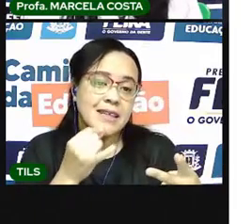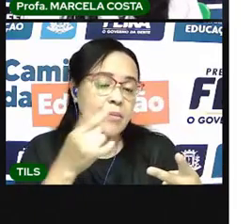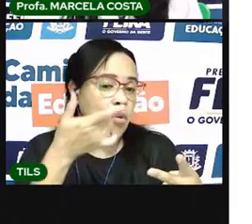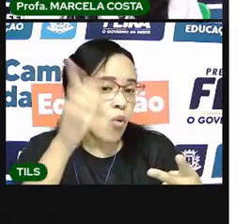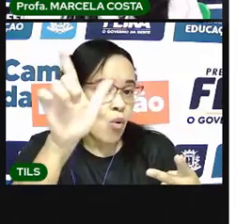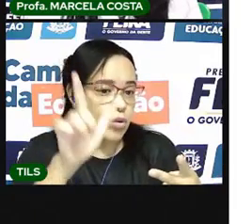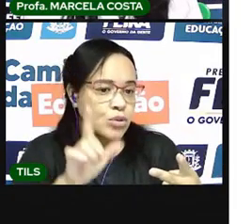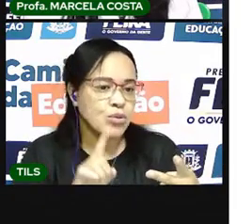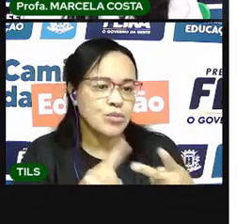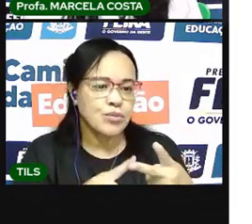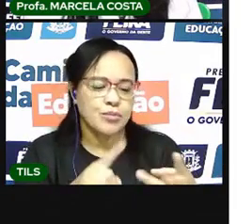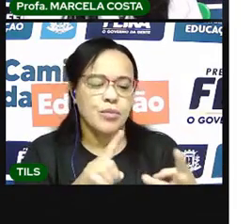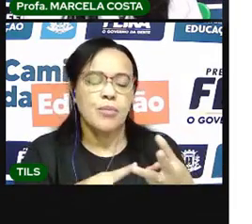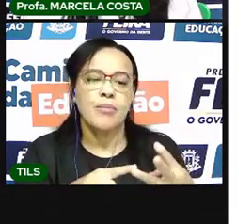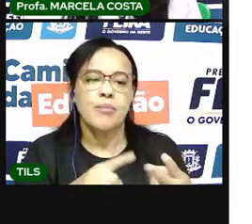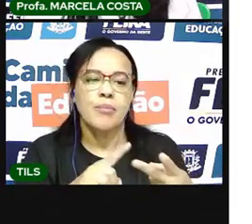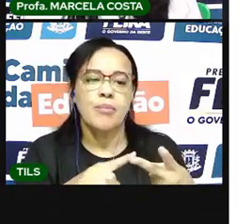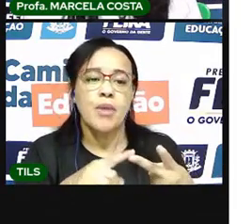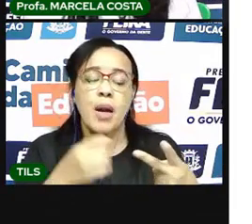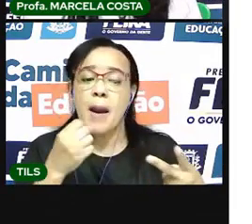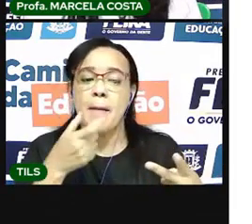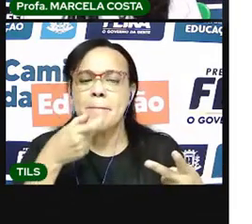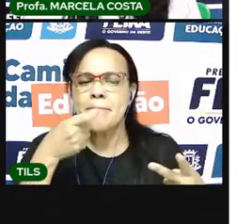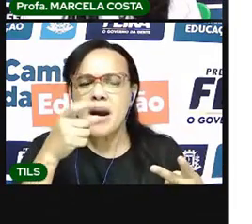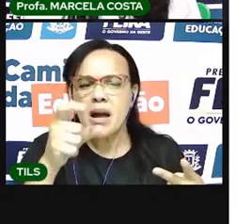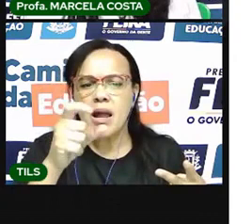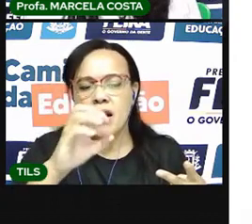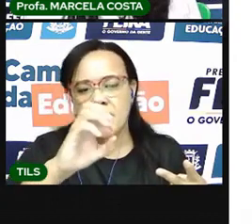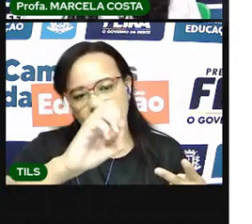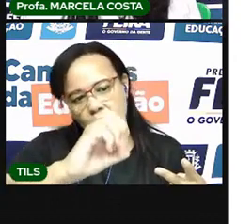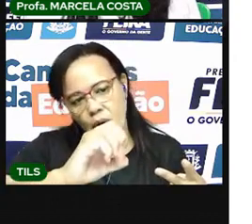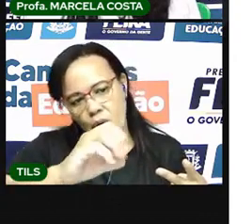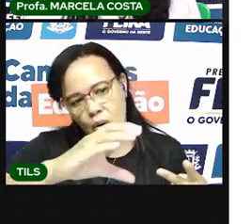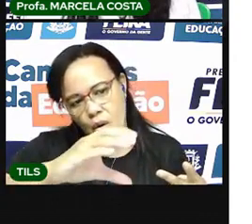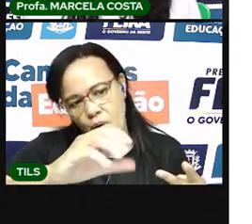Aqui eu tenho a palavra... Oca.